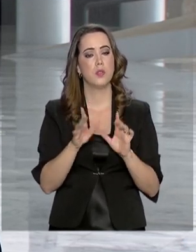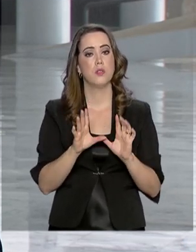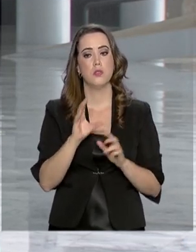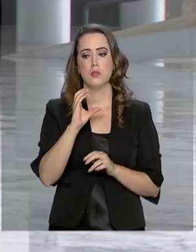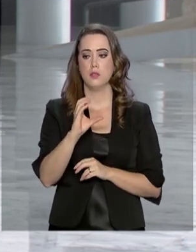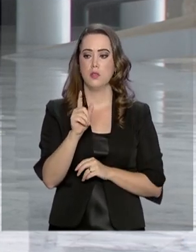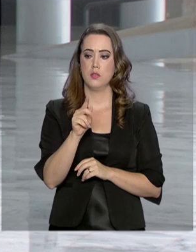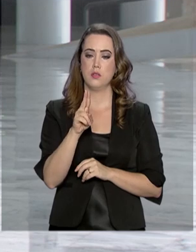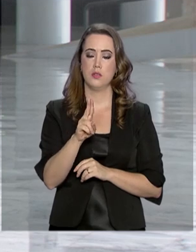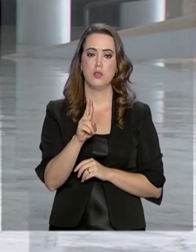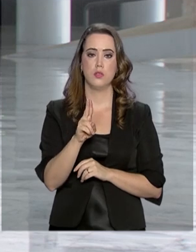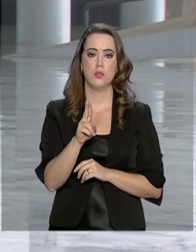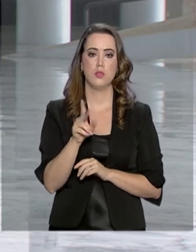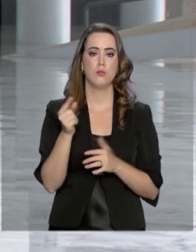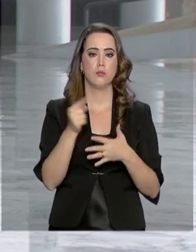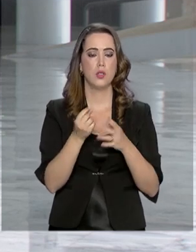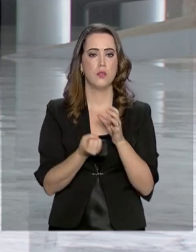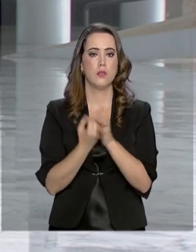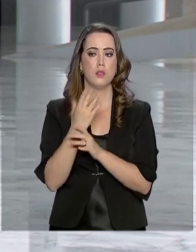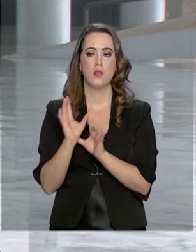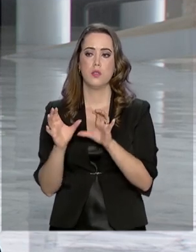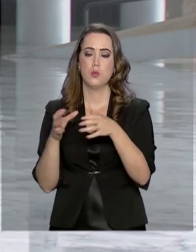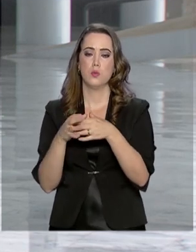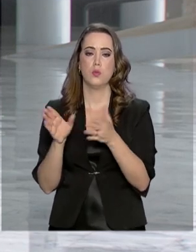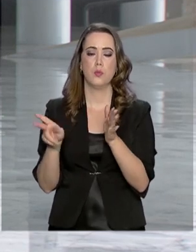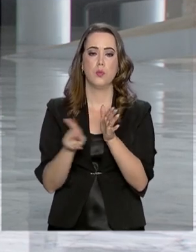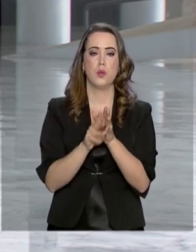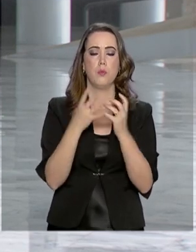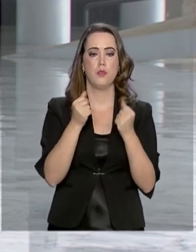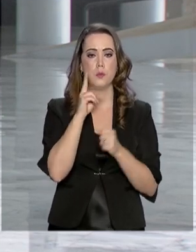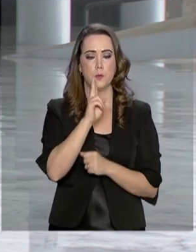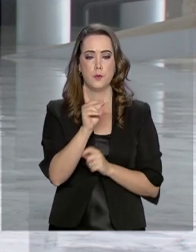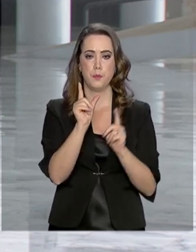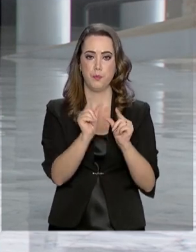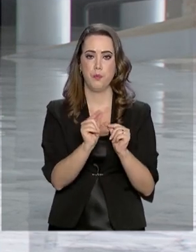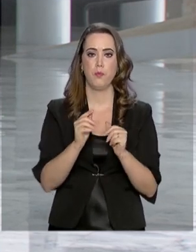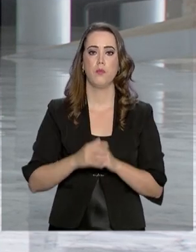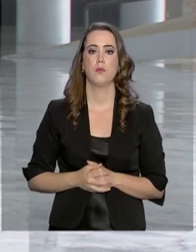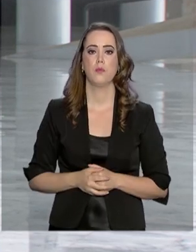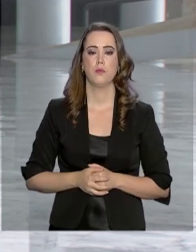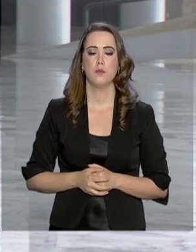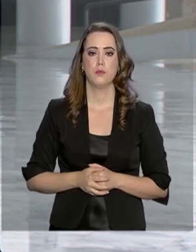CGU, entre elas, a criação desse comitê. Vamos ver um trecho dessa entrevista.